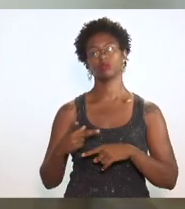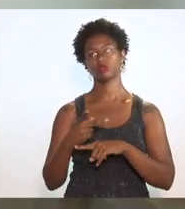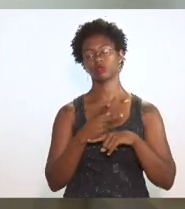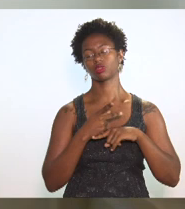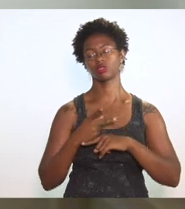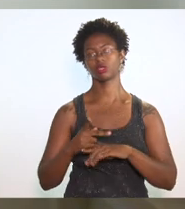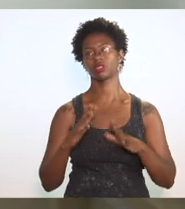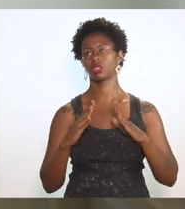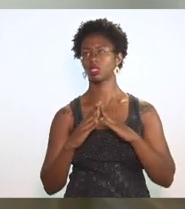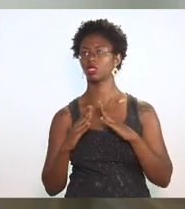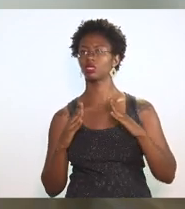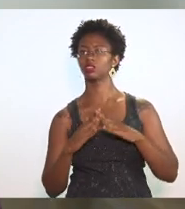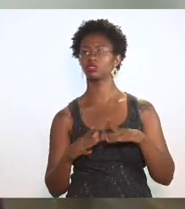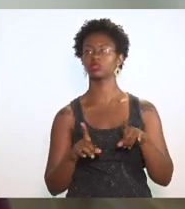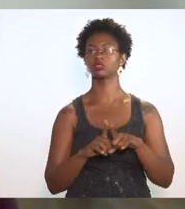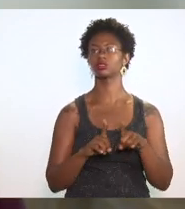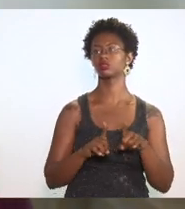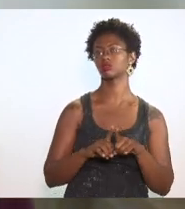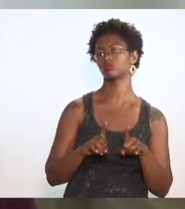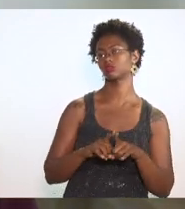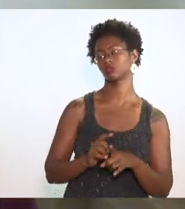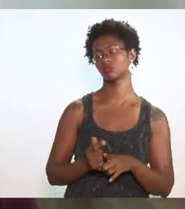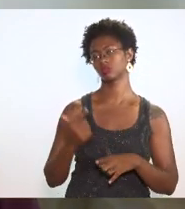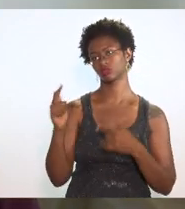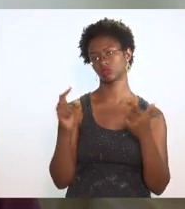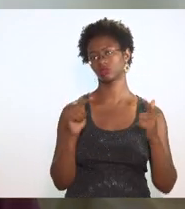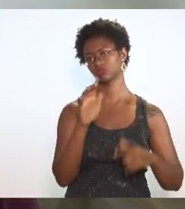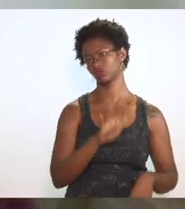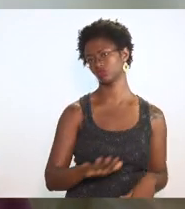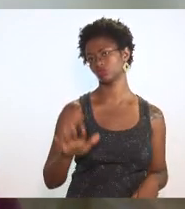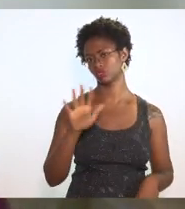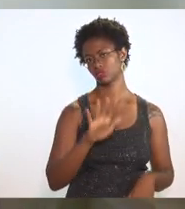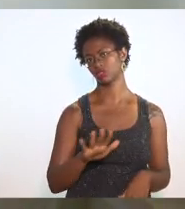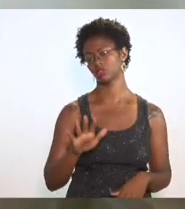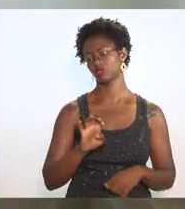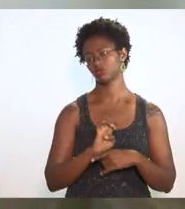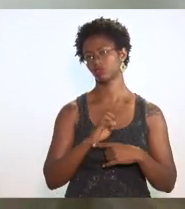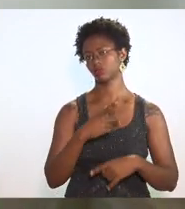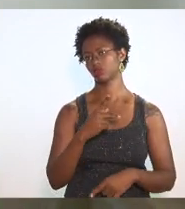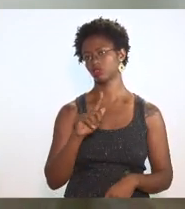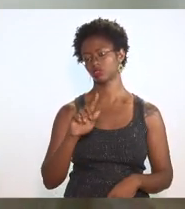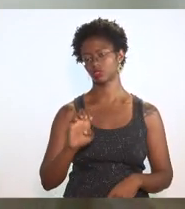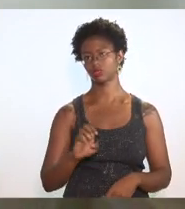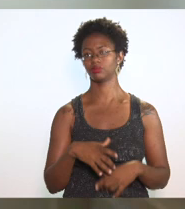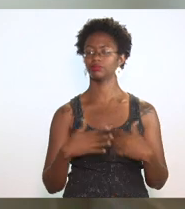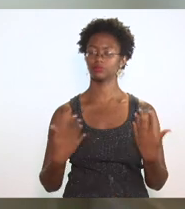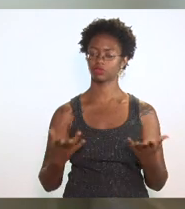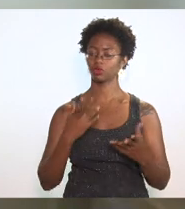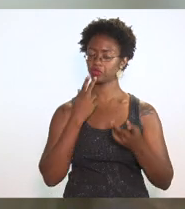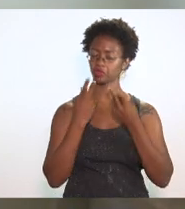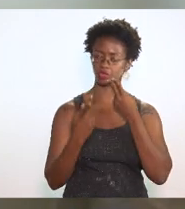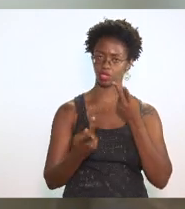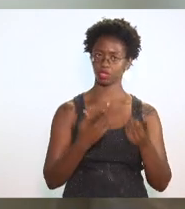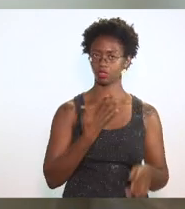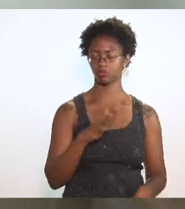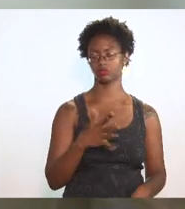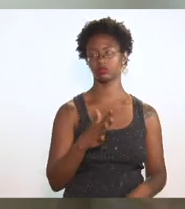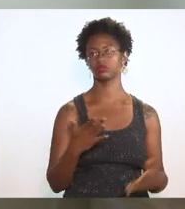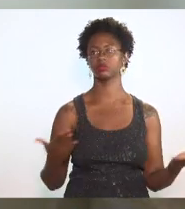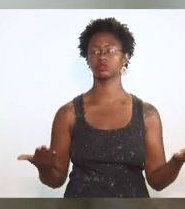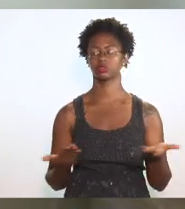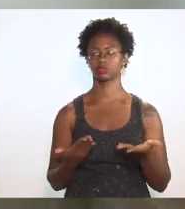quanto da nossa quanto da adulta procuradoria geral do estado então estou dizendo mais ou menos o óbvio